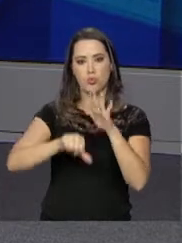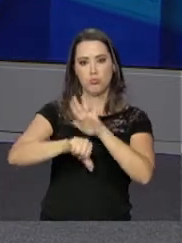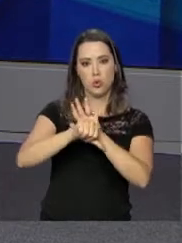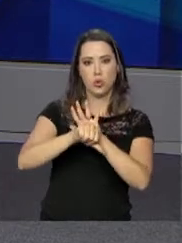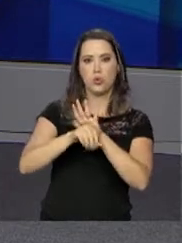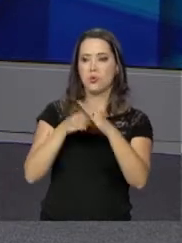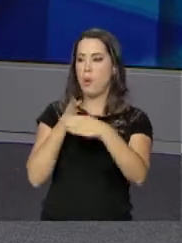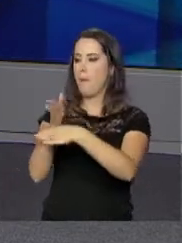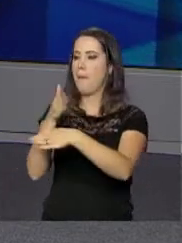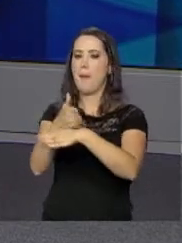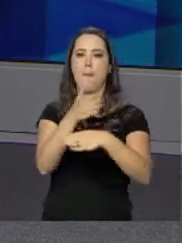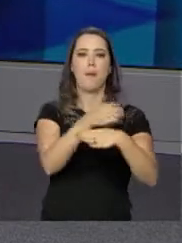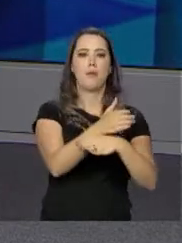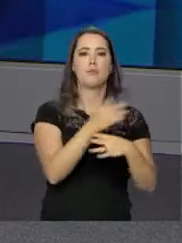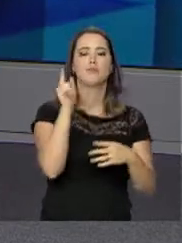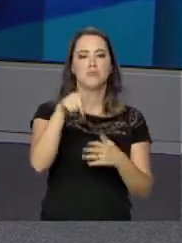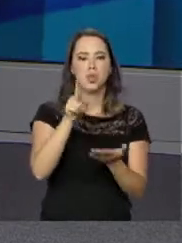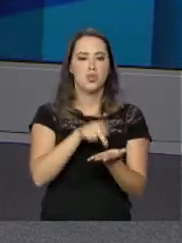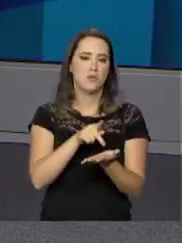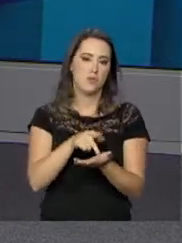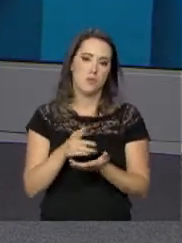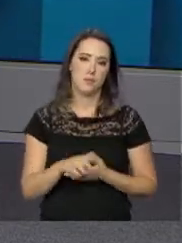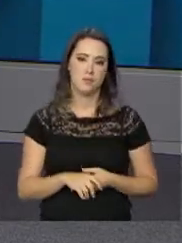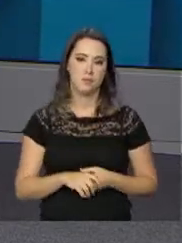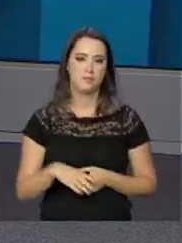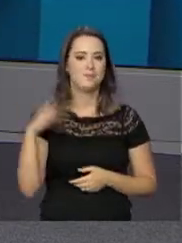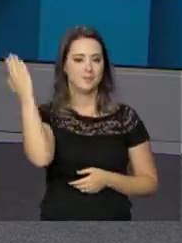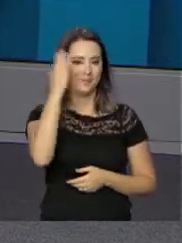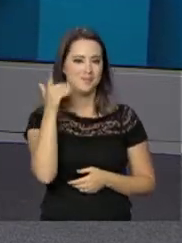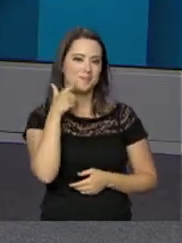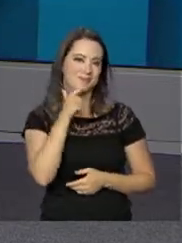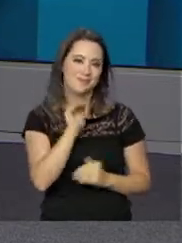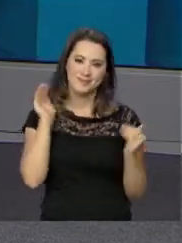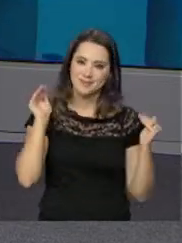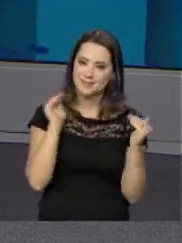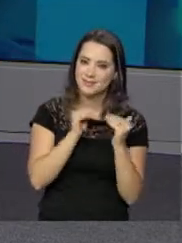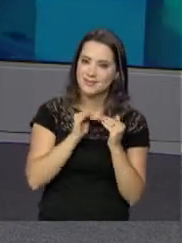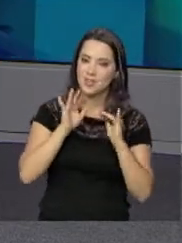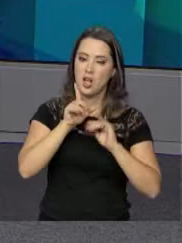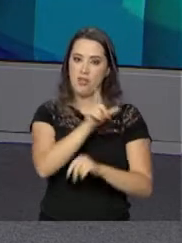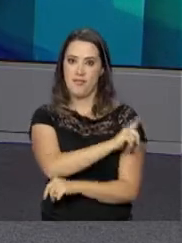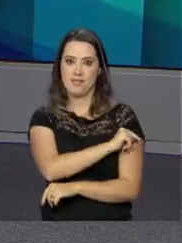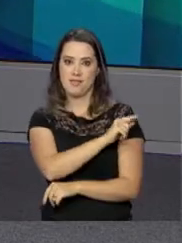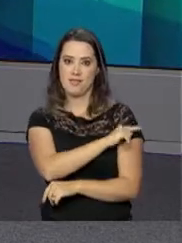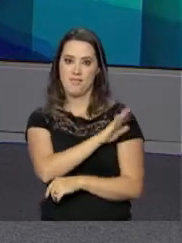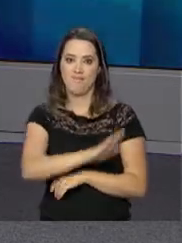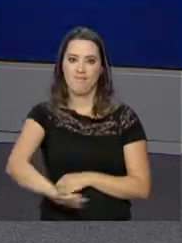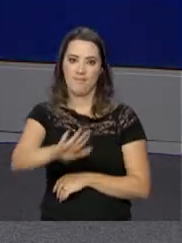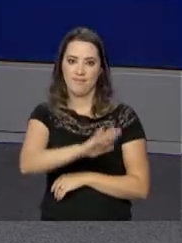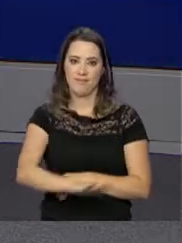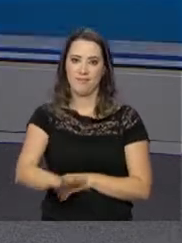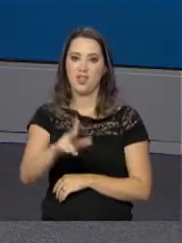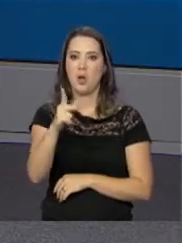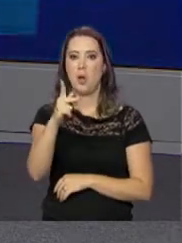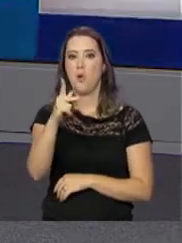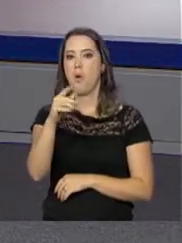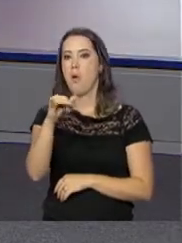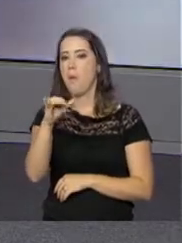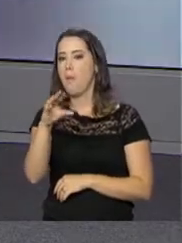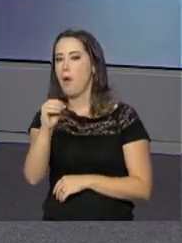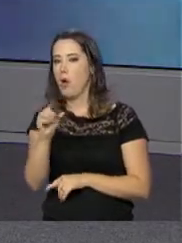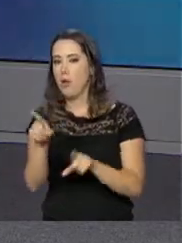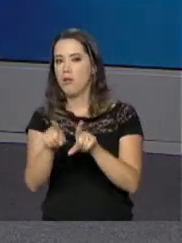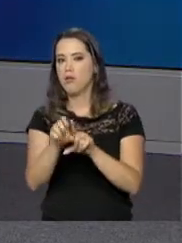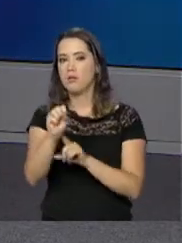O Brasil alcançou a meta da campanha de vacinação de crianças contra a polio e o sarampo. Nós vamos ver os dados